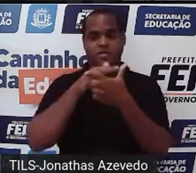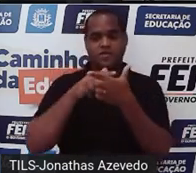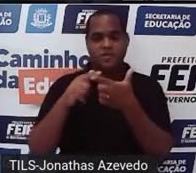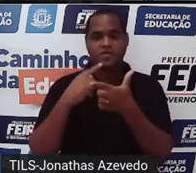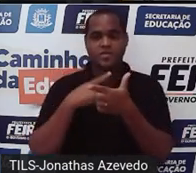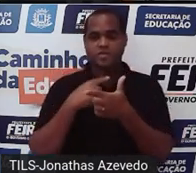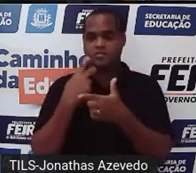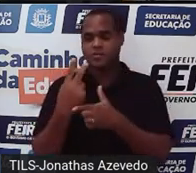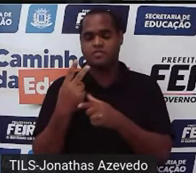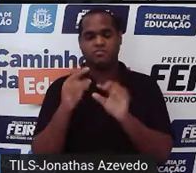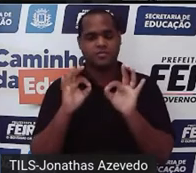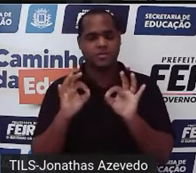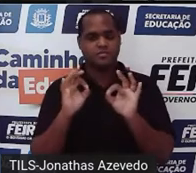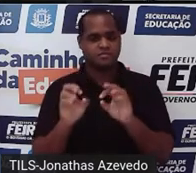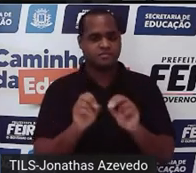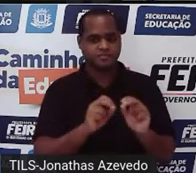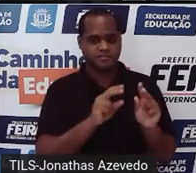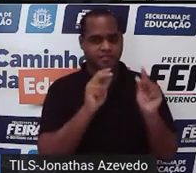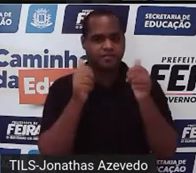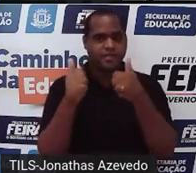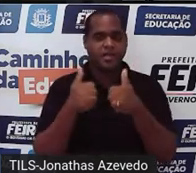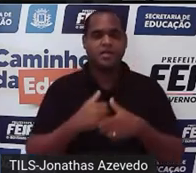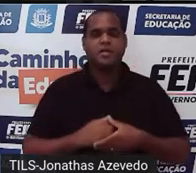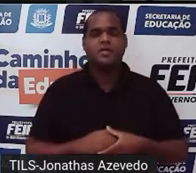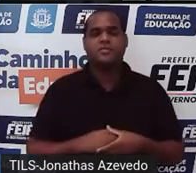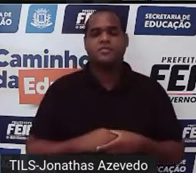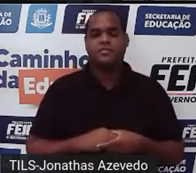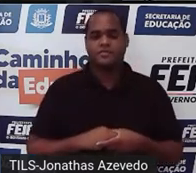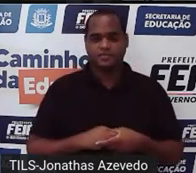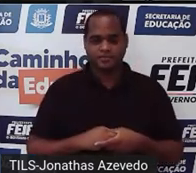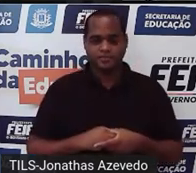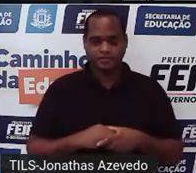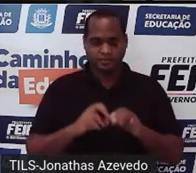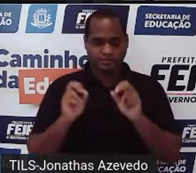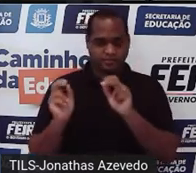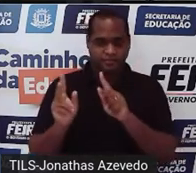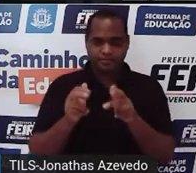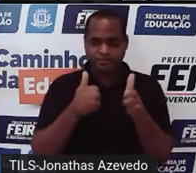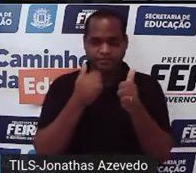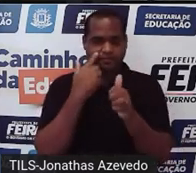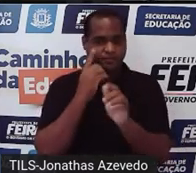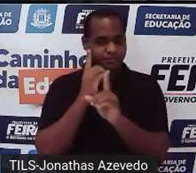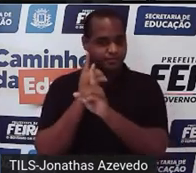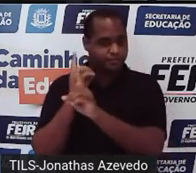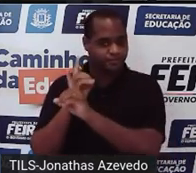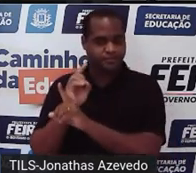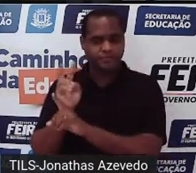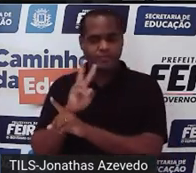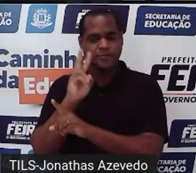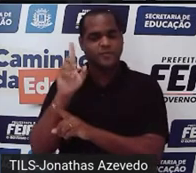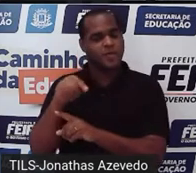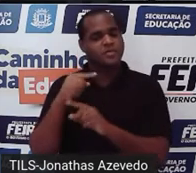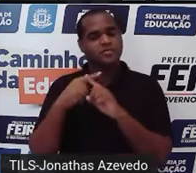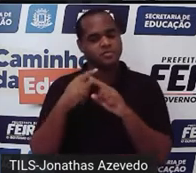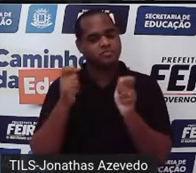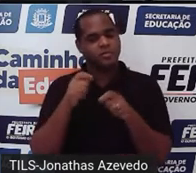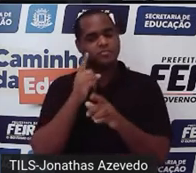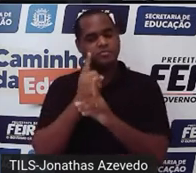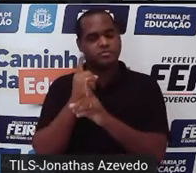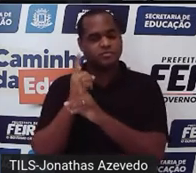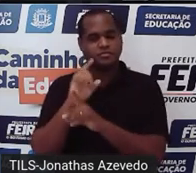é igual a 2. Beleza? Tranquilo. Achamos aí o valor para x, certo?